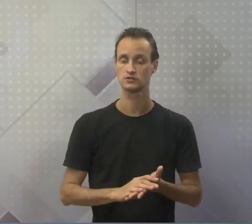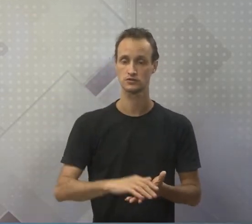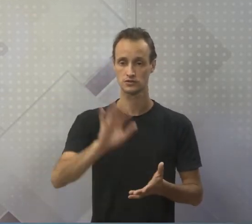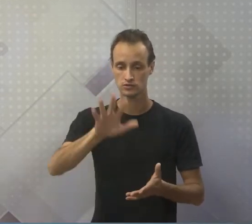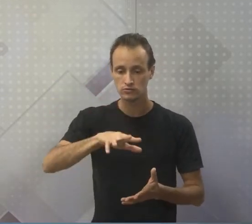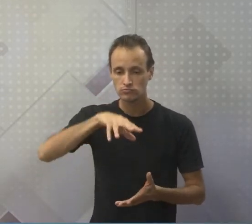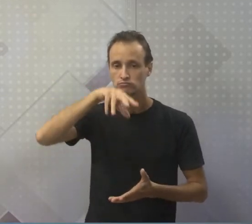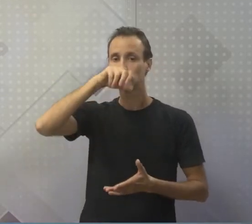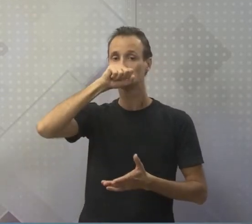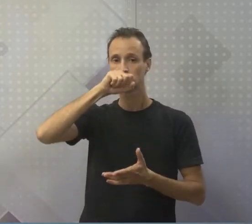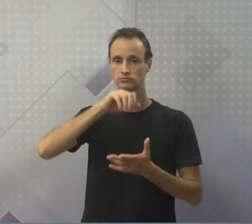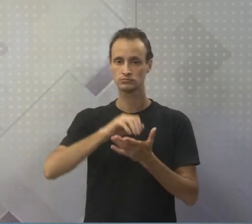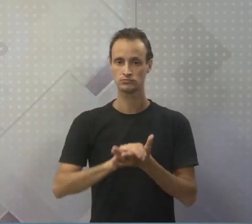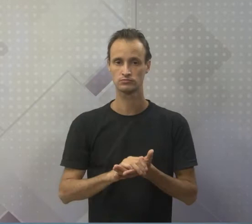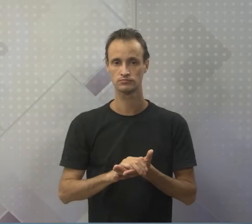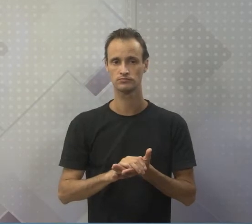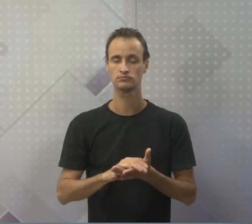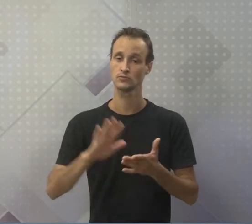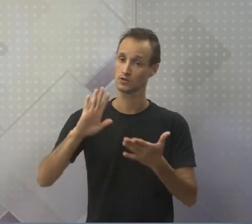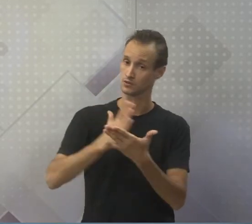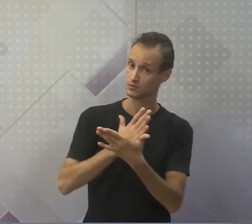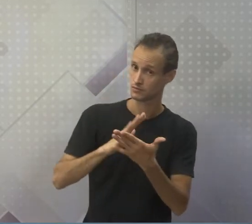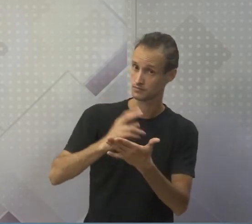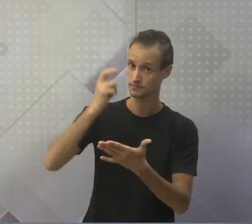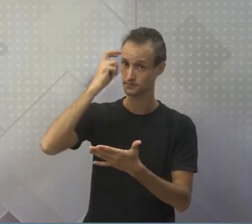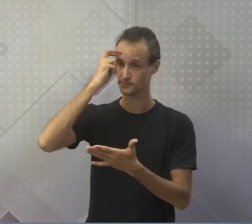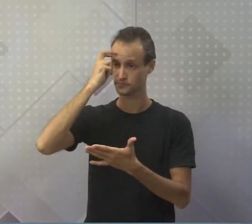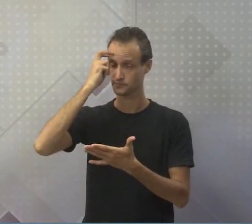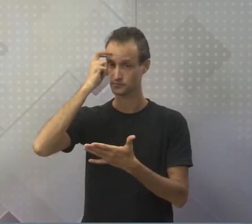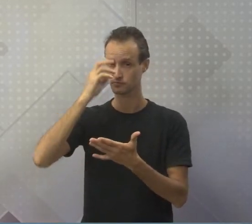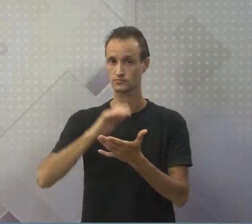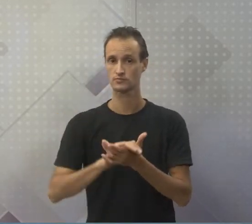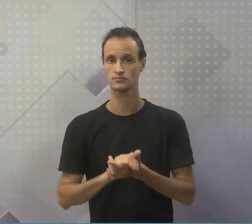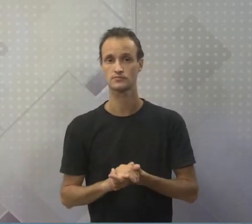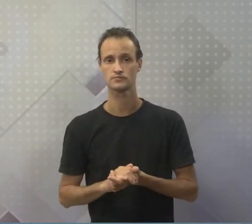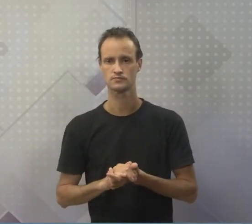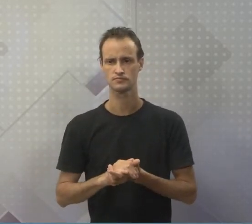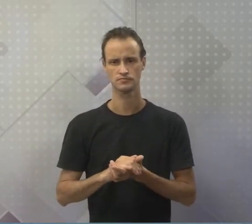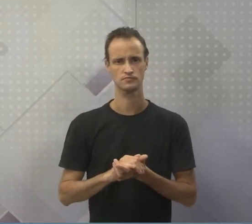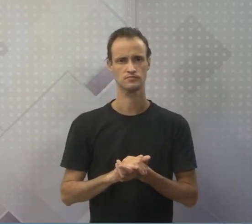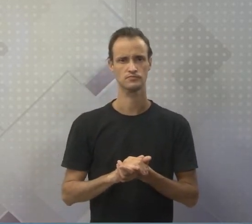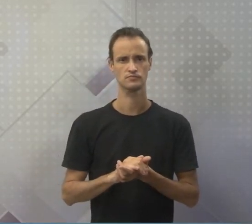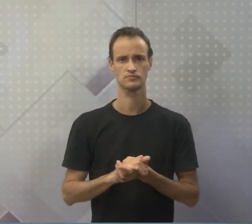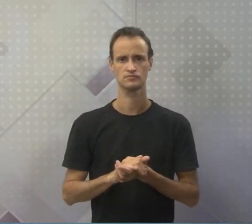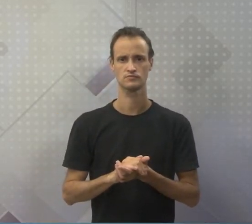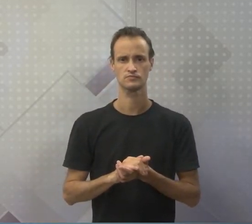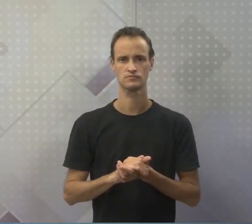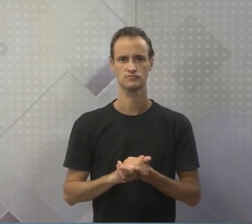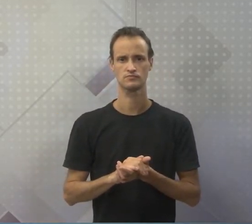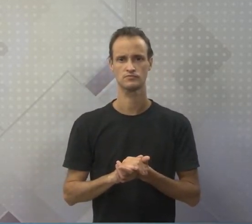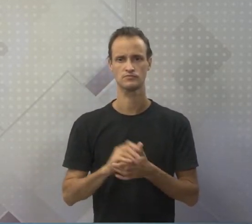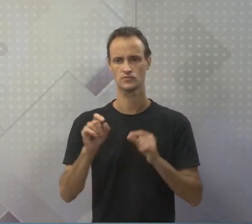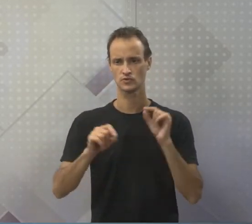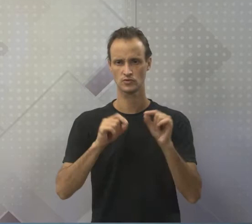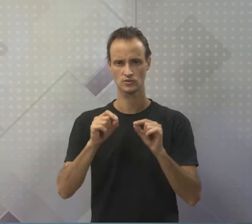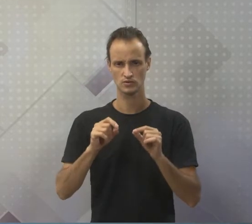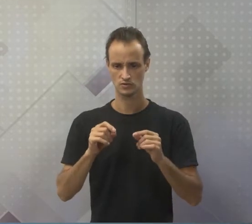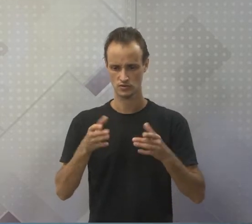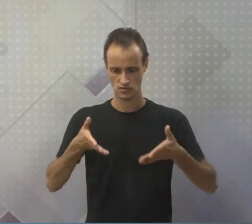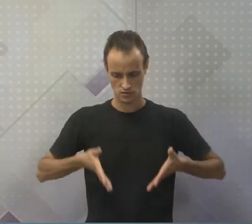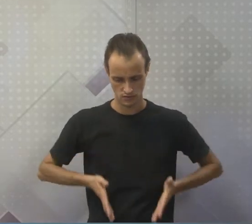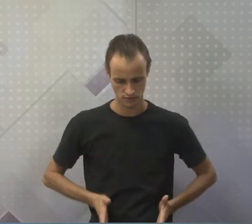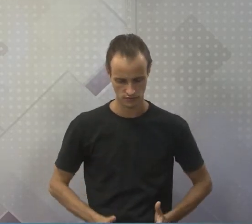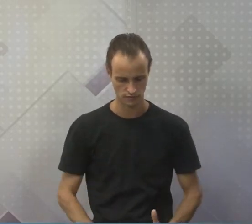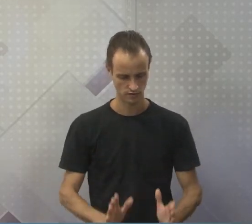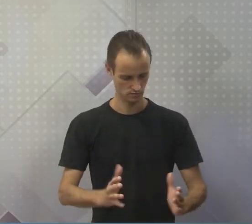Então não tem, em algumas culturas, que assemelham muito o Criador, não querendo ser Deus, quando ele pega o filho que nasce,